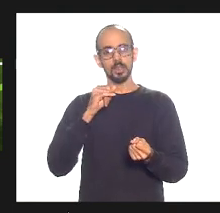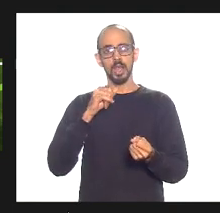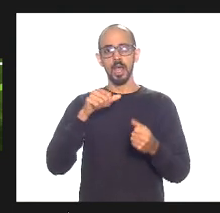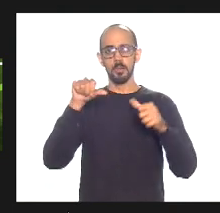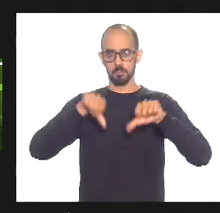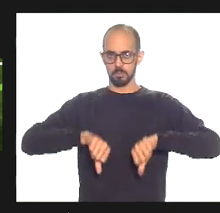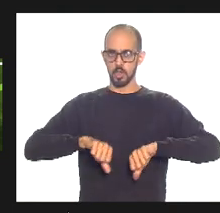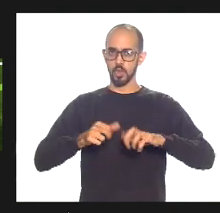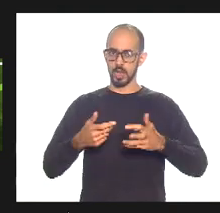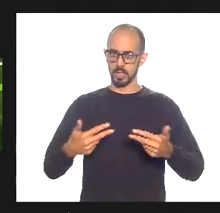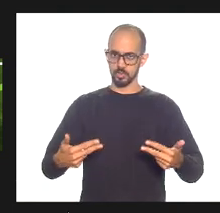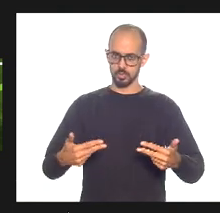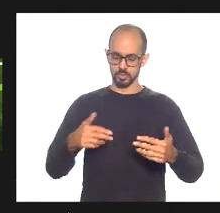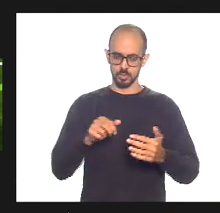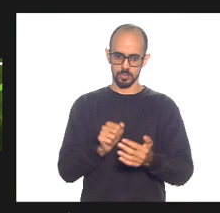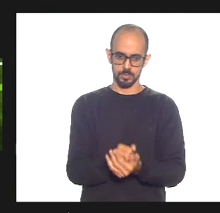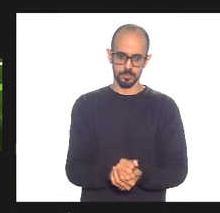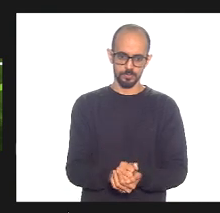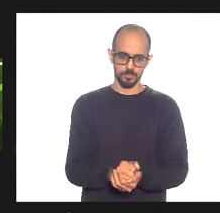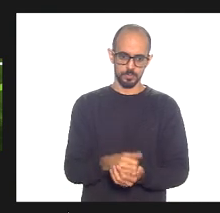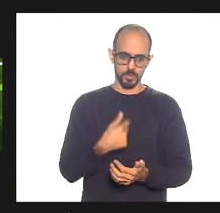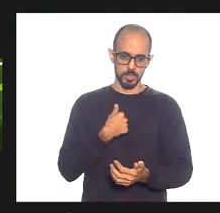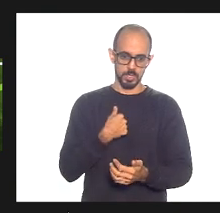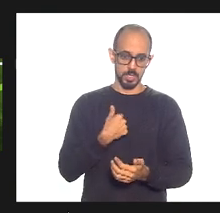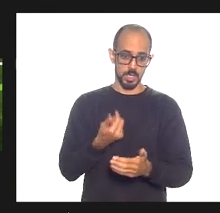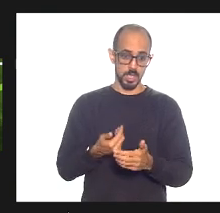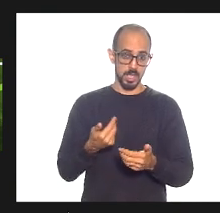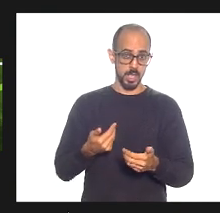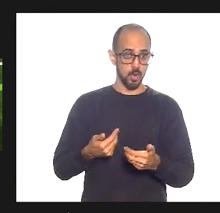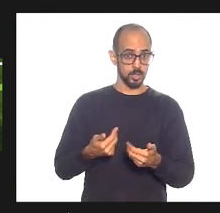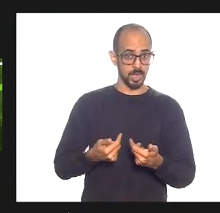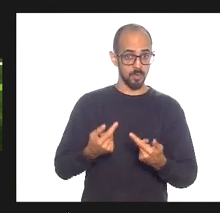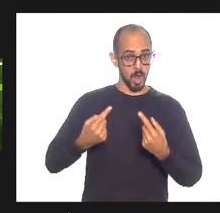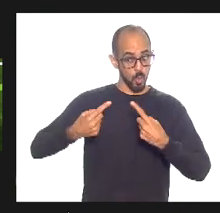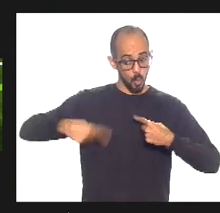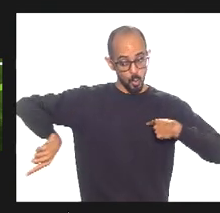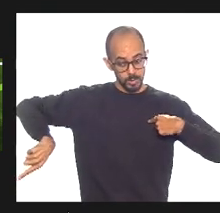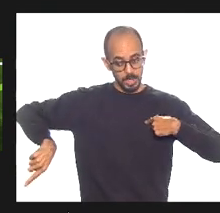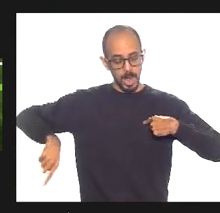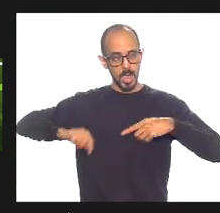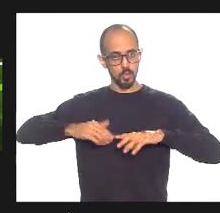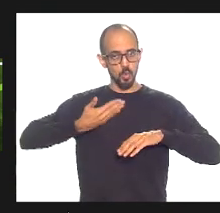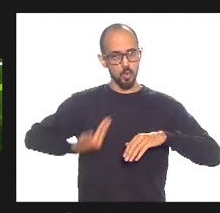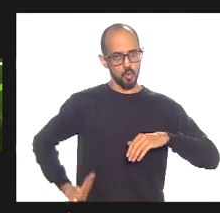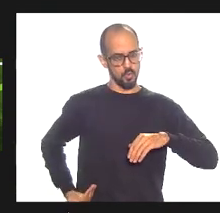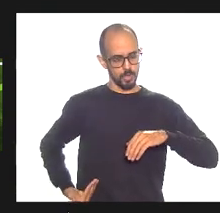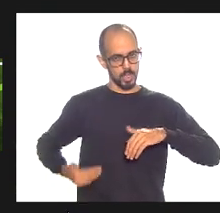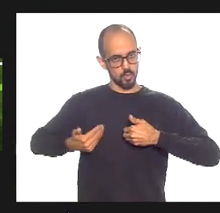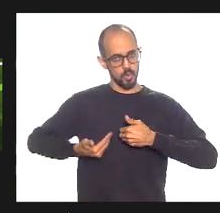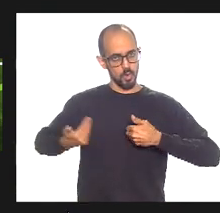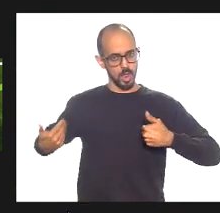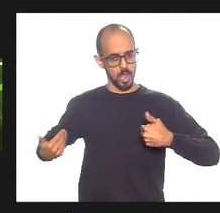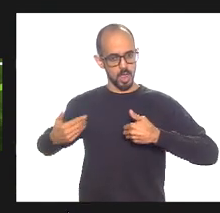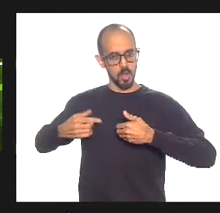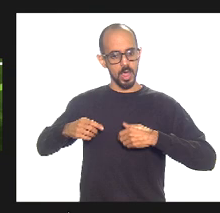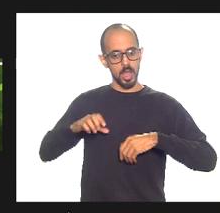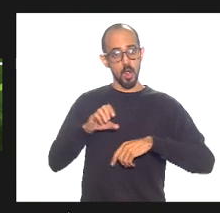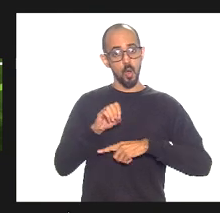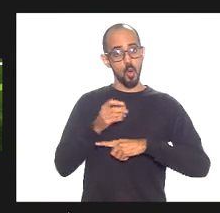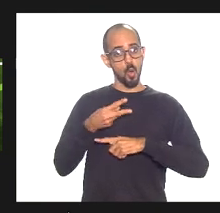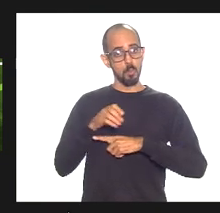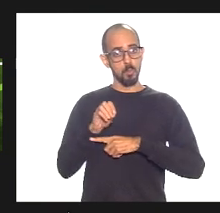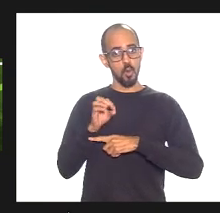isso nós fizemos juntos e eu ainda na oposição do governo entendi eu era oposição ao governo